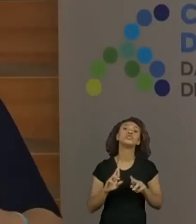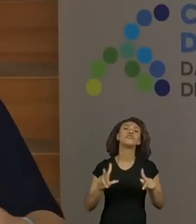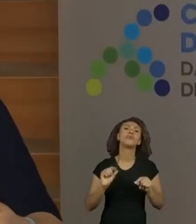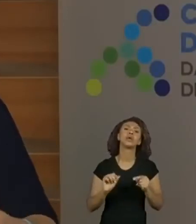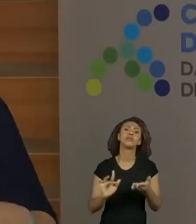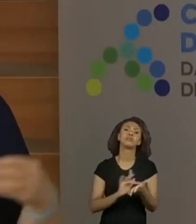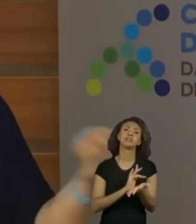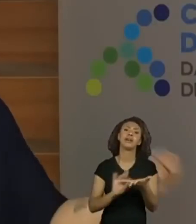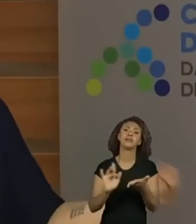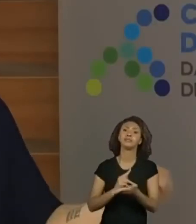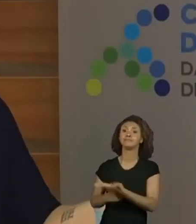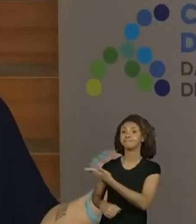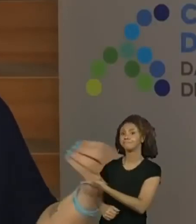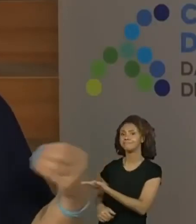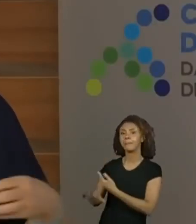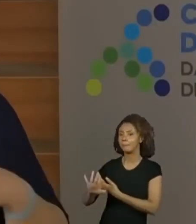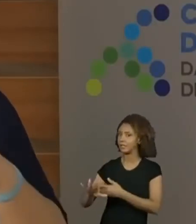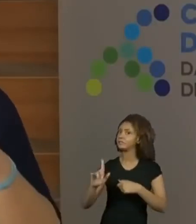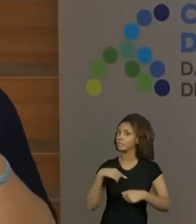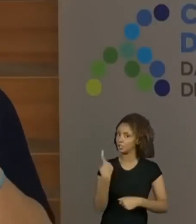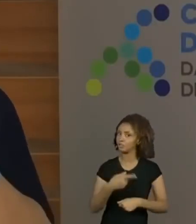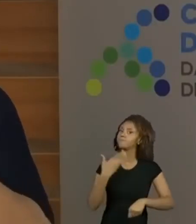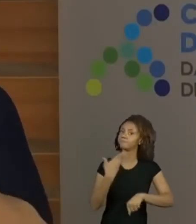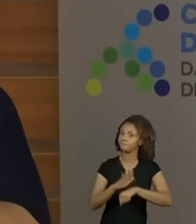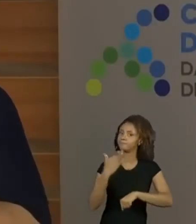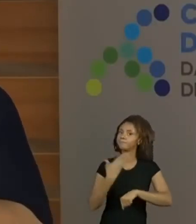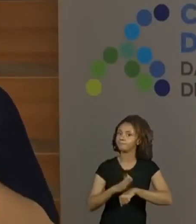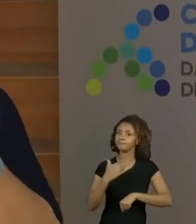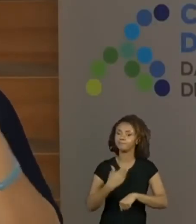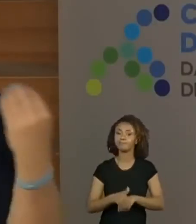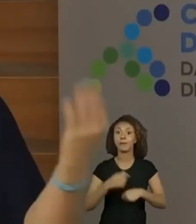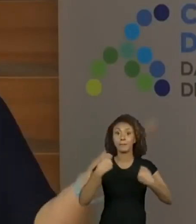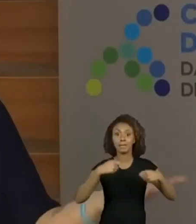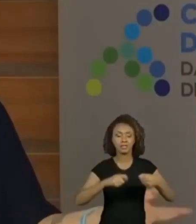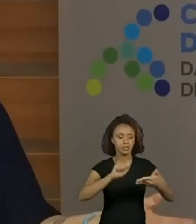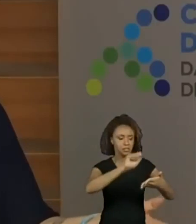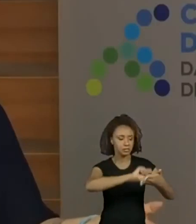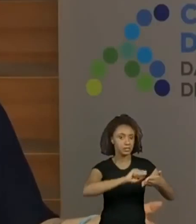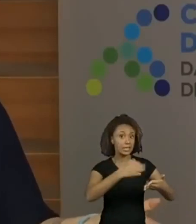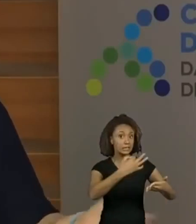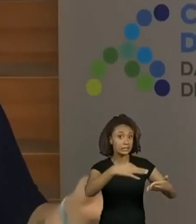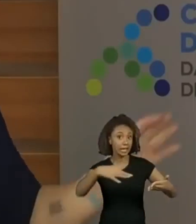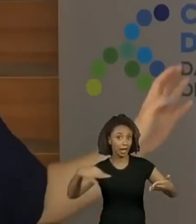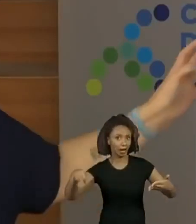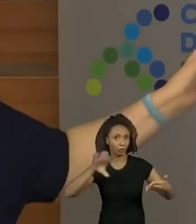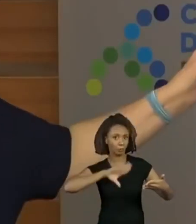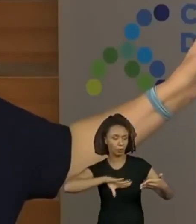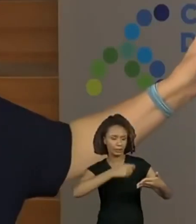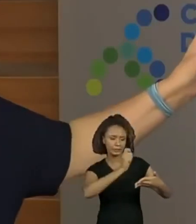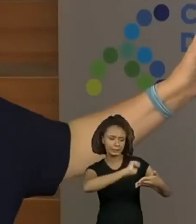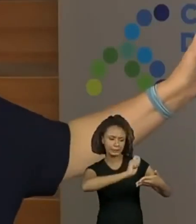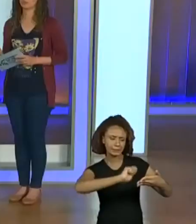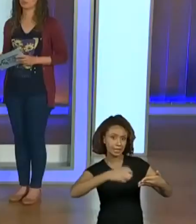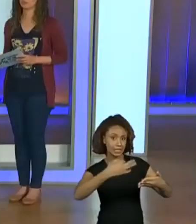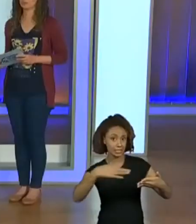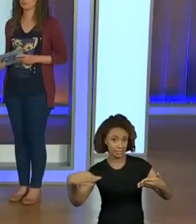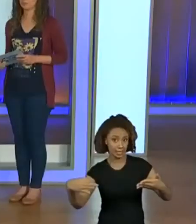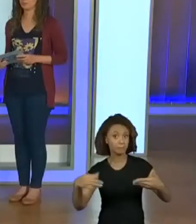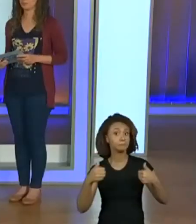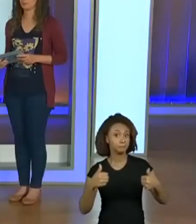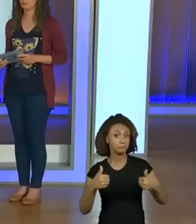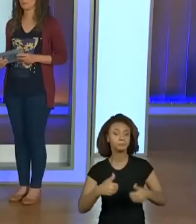Mas não deixa de ser o que a gente precisa fazer. Ter escrito e escrito corretamente, professora Kelly? Com certeza. Vamos lá?